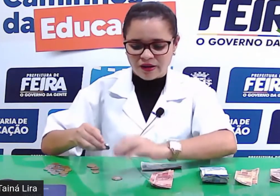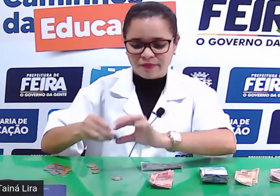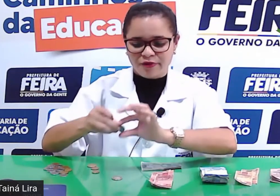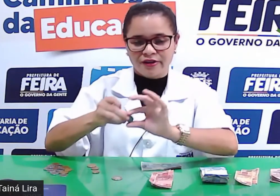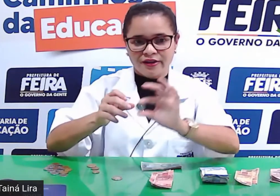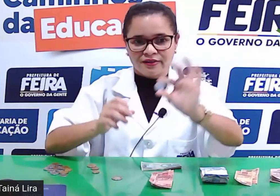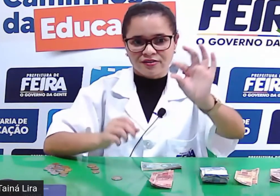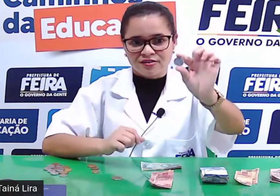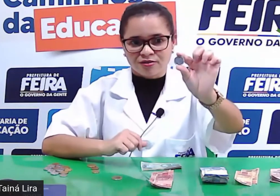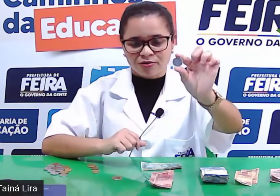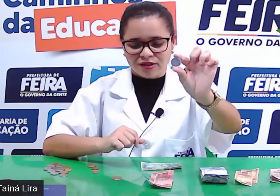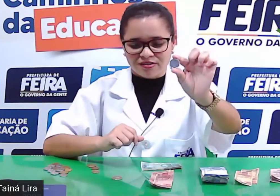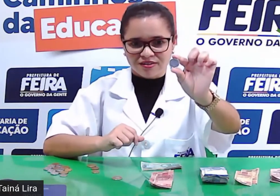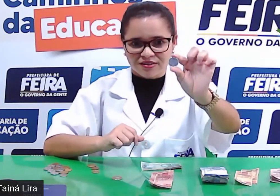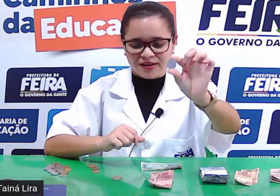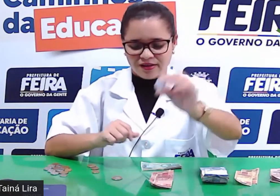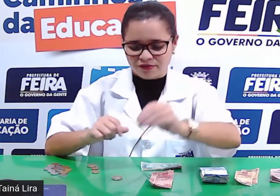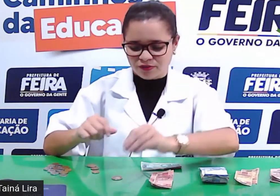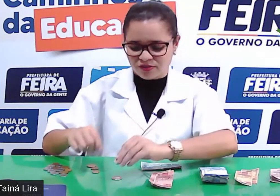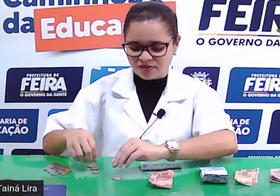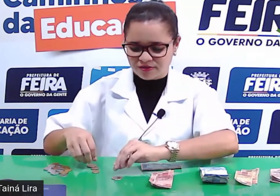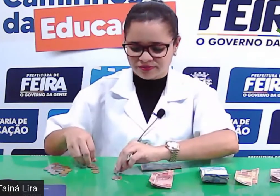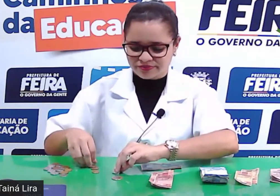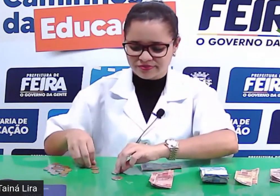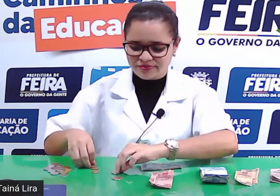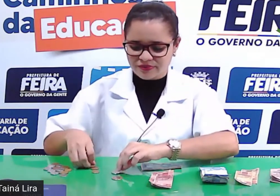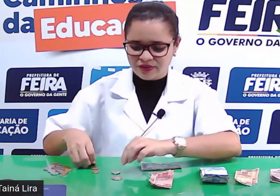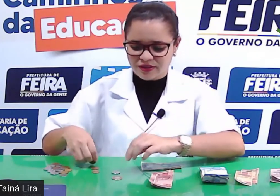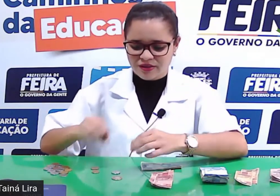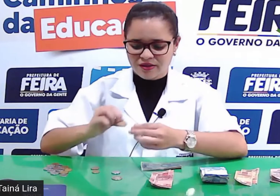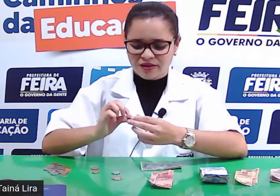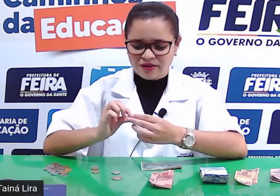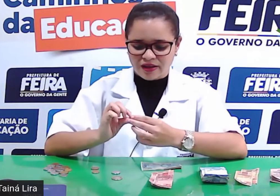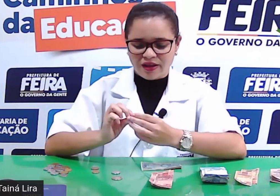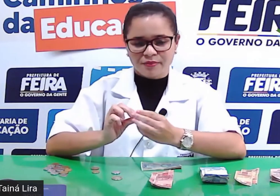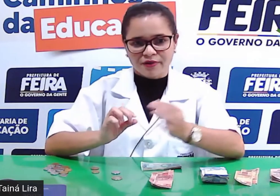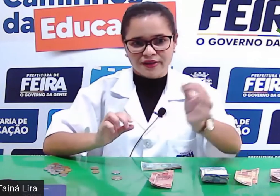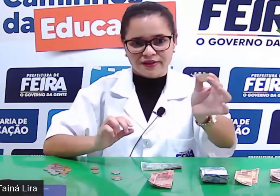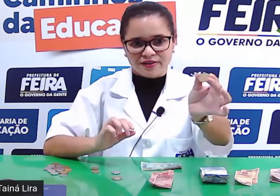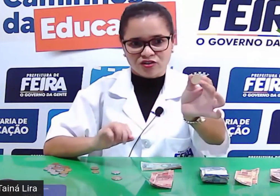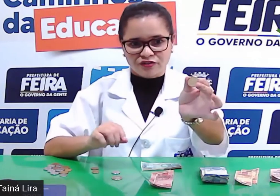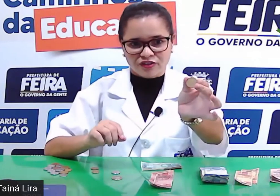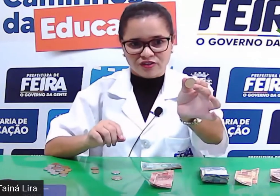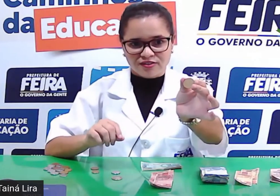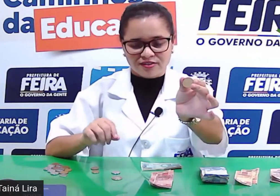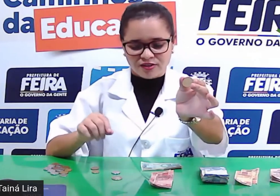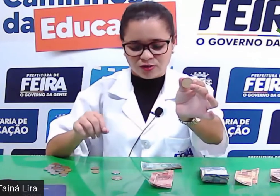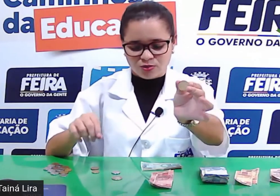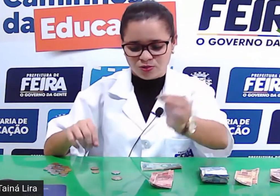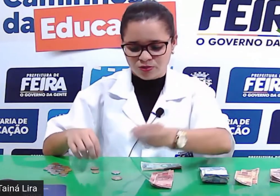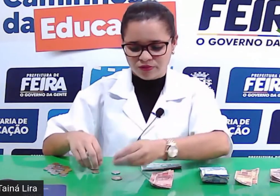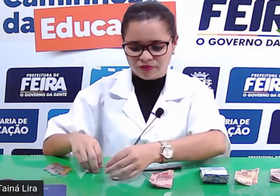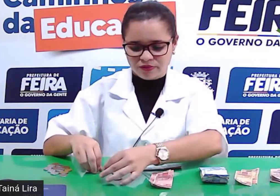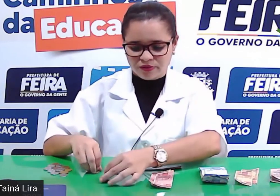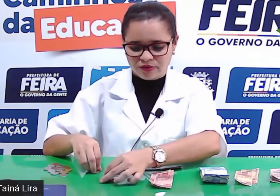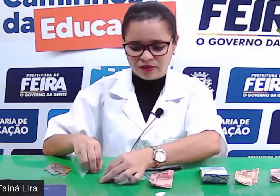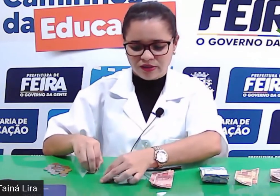a moeda de cinquenta centavos, a moeda de vinte e cinco,